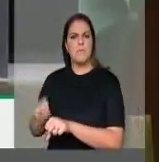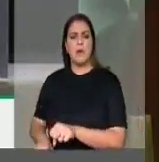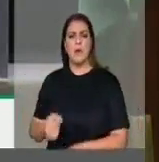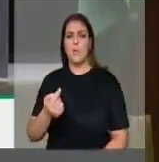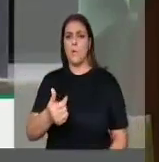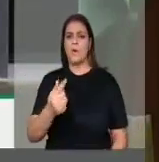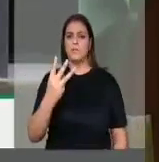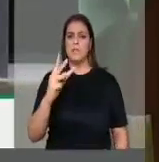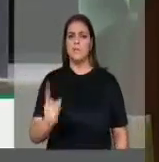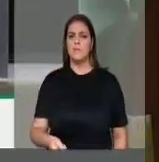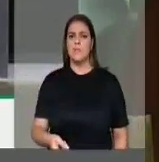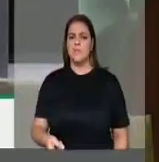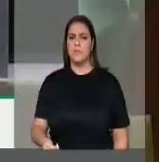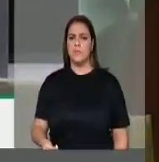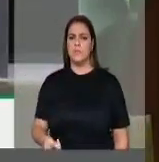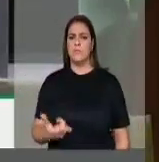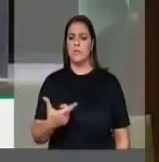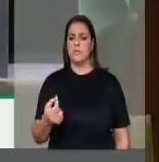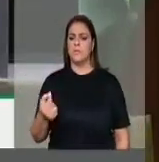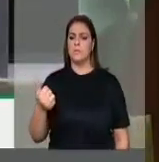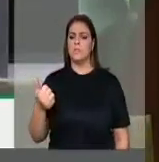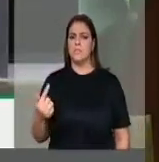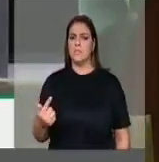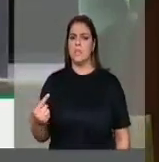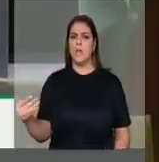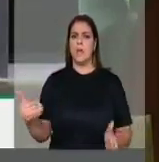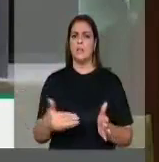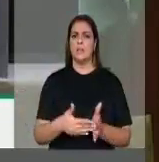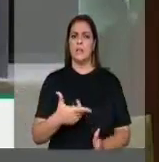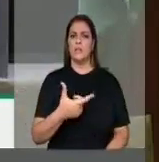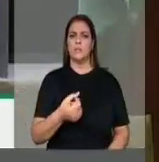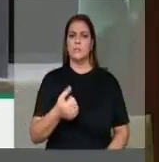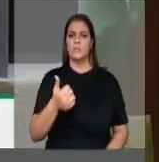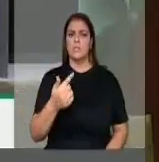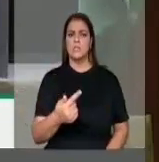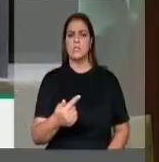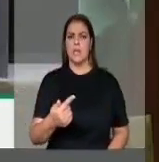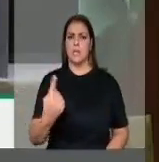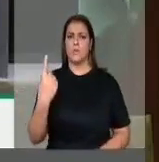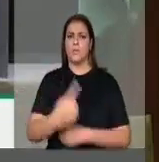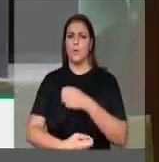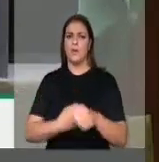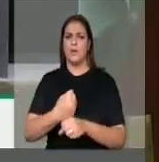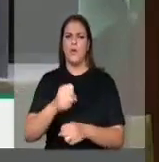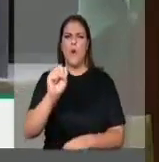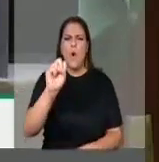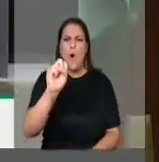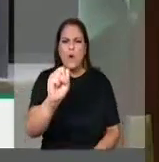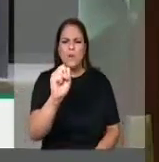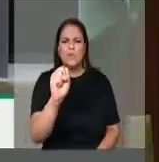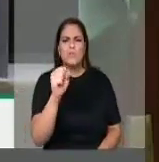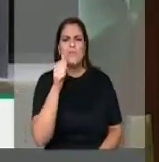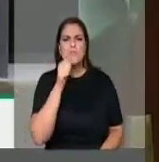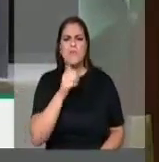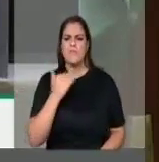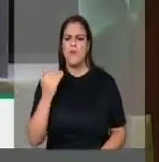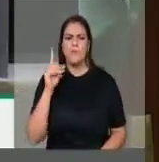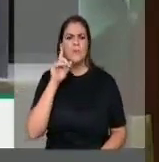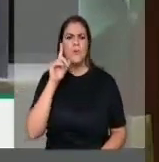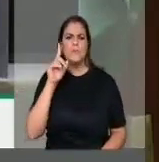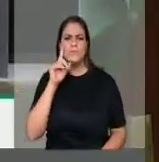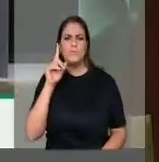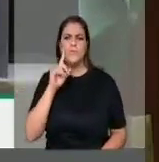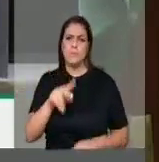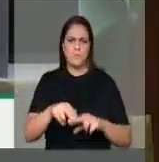2016 a março de 2017. 8 assassinatos por dia, em média.